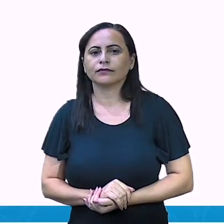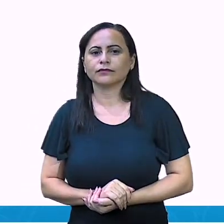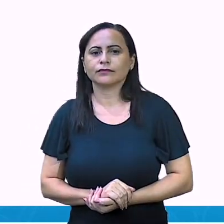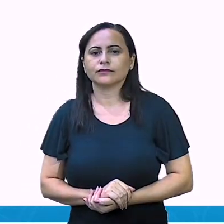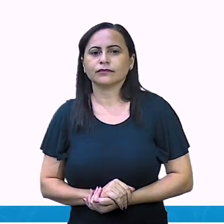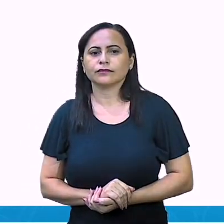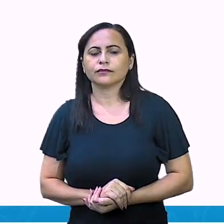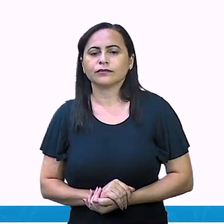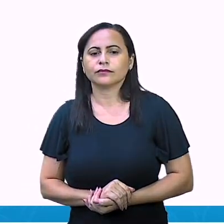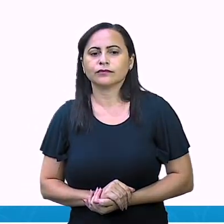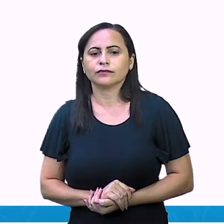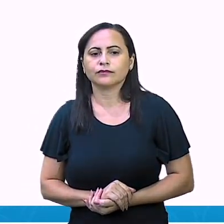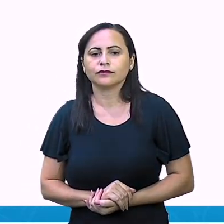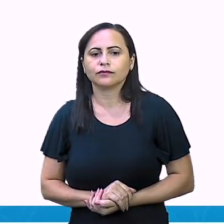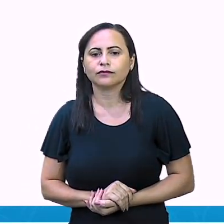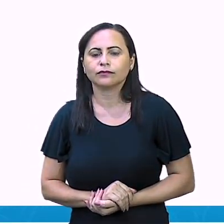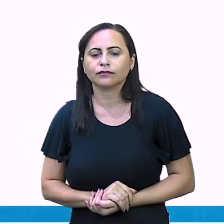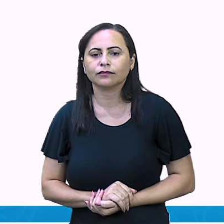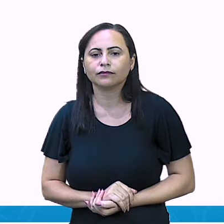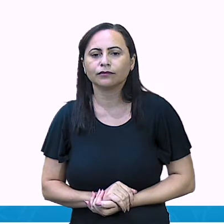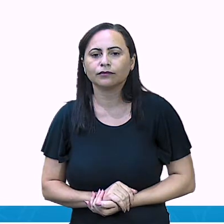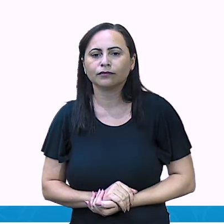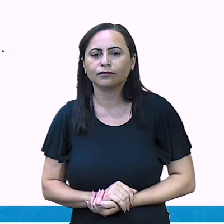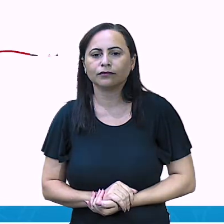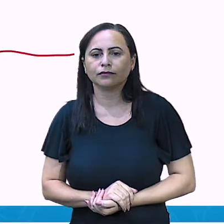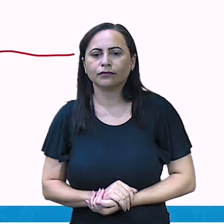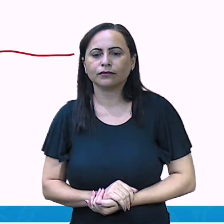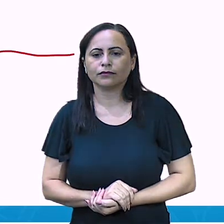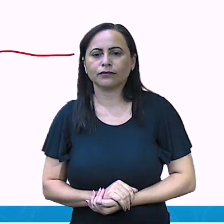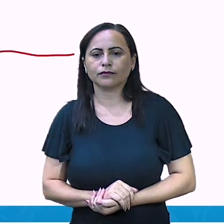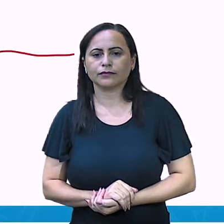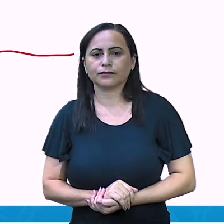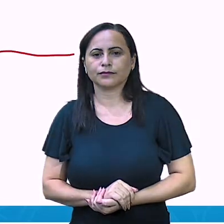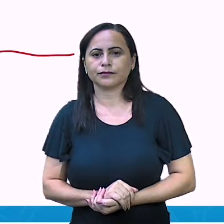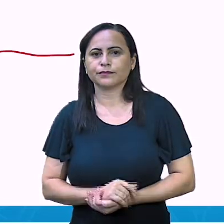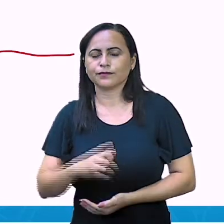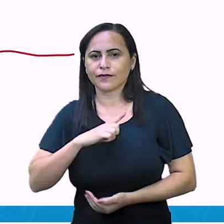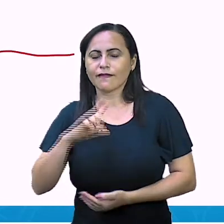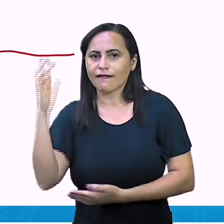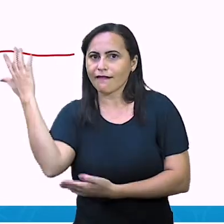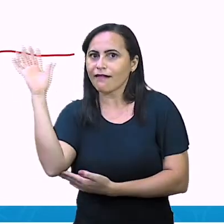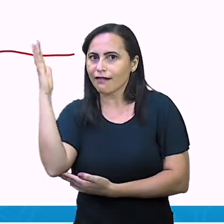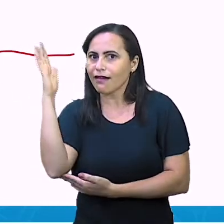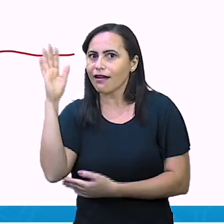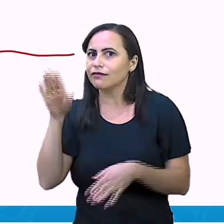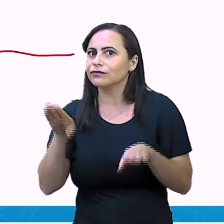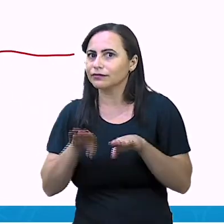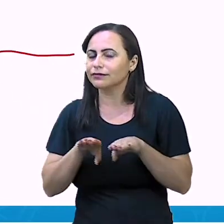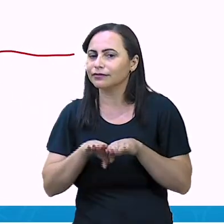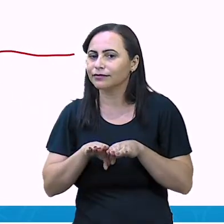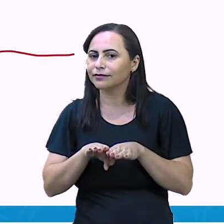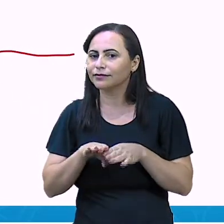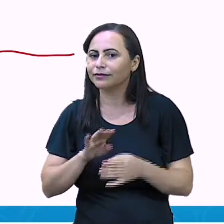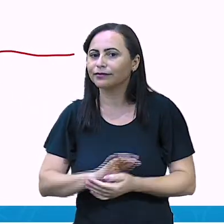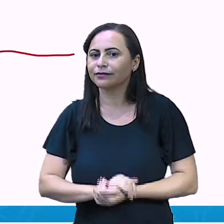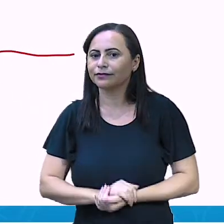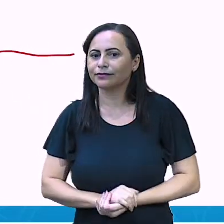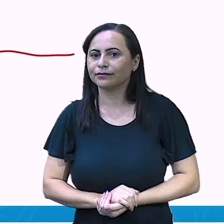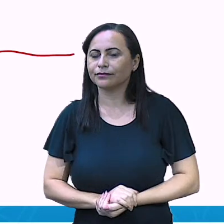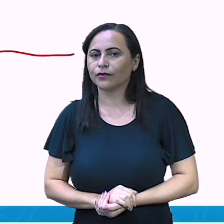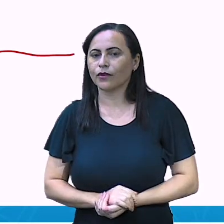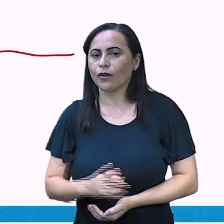Na frente, assim Ah, minha casa também tem árvores Você acredita? Que nós somos quatro